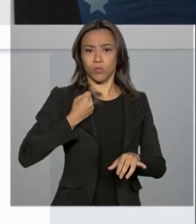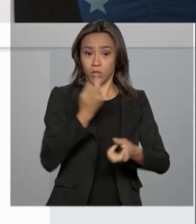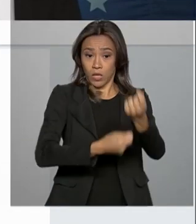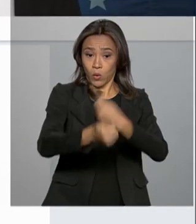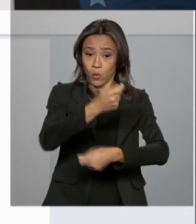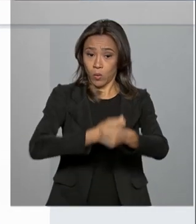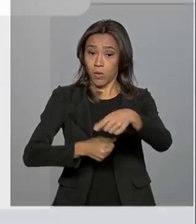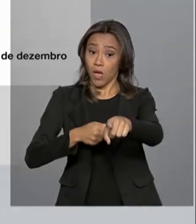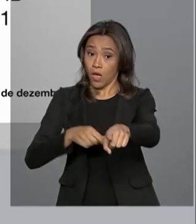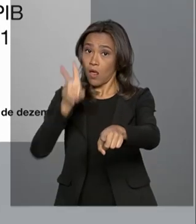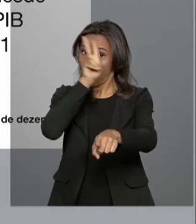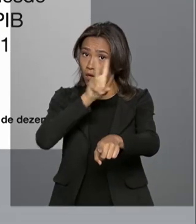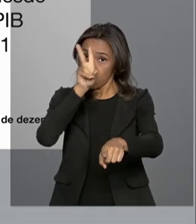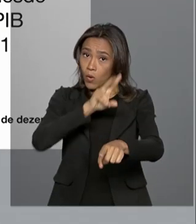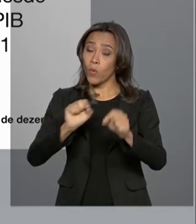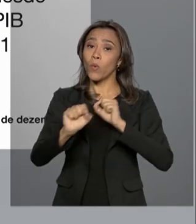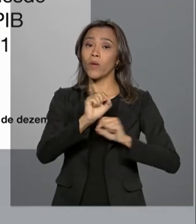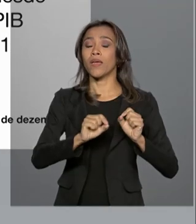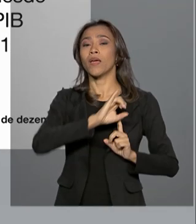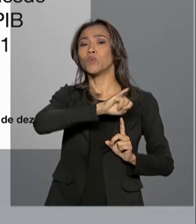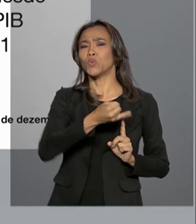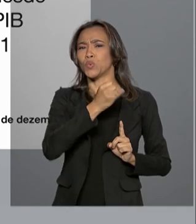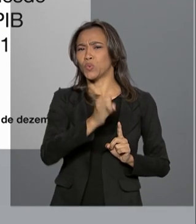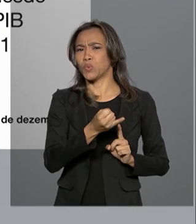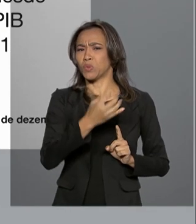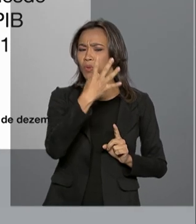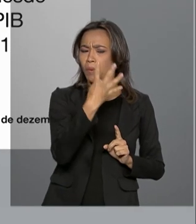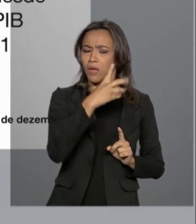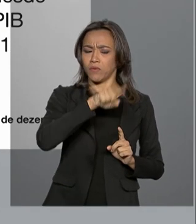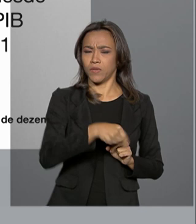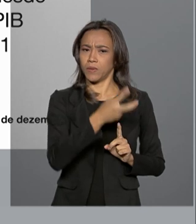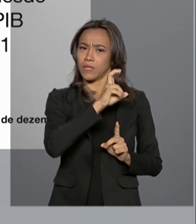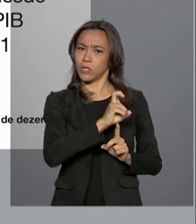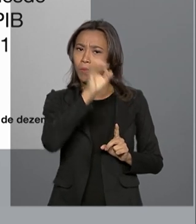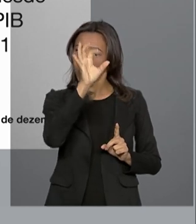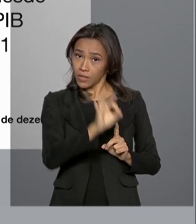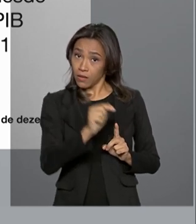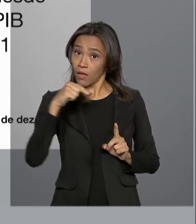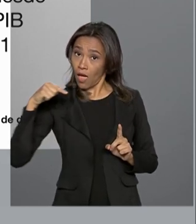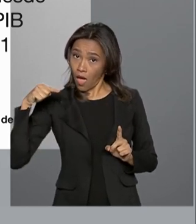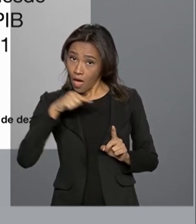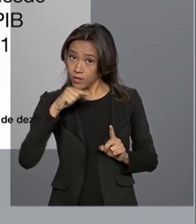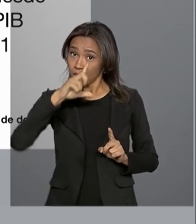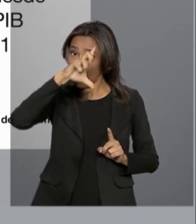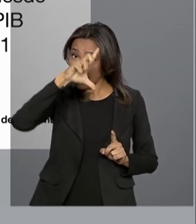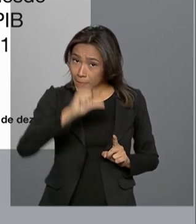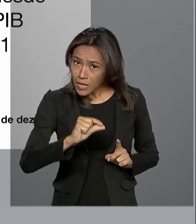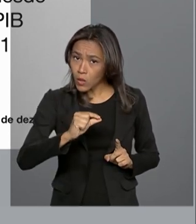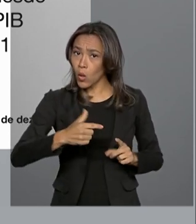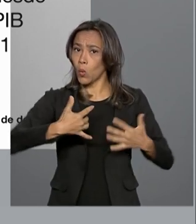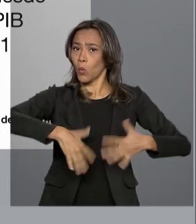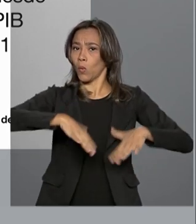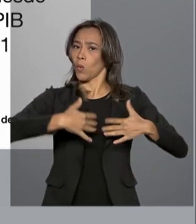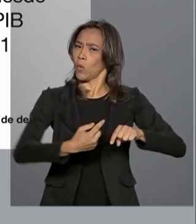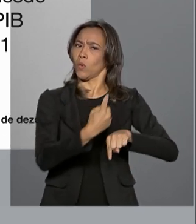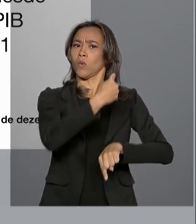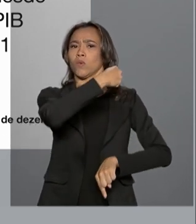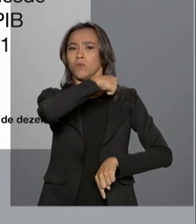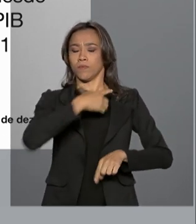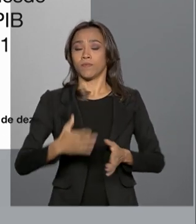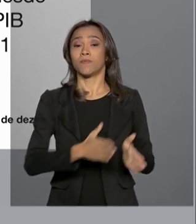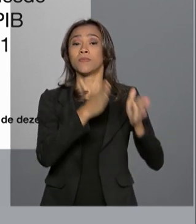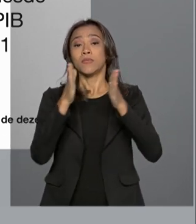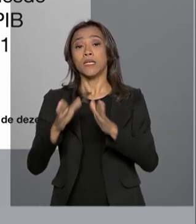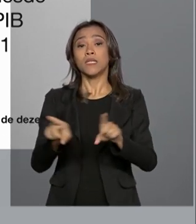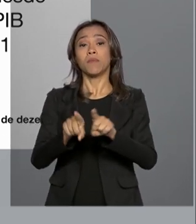Ele lembrou, por exemplo, da atual taxa de juros a 4,5%, que é a menor de todos os tempos. O presidente também falou